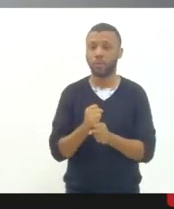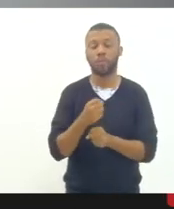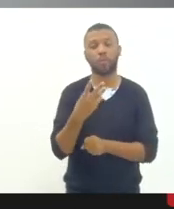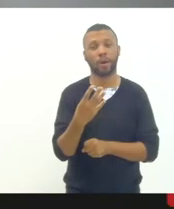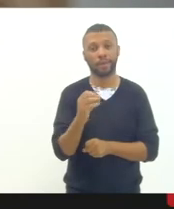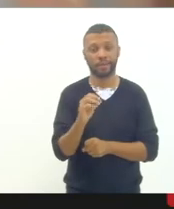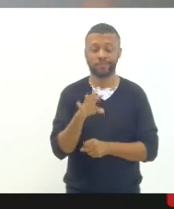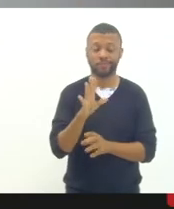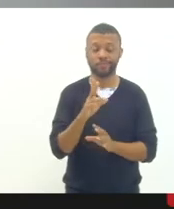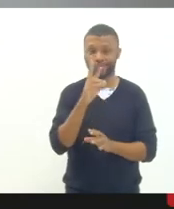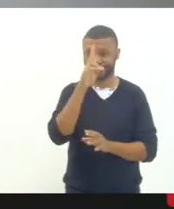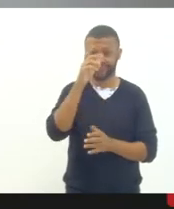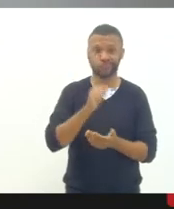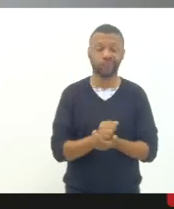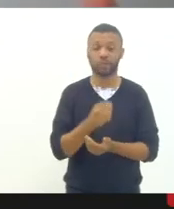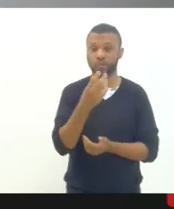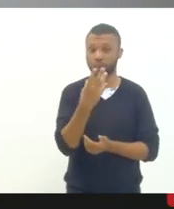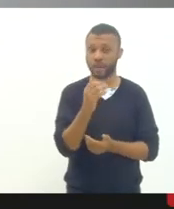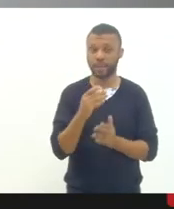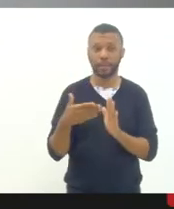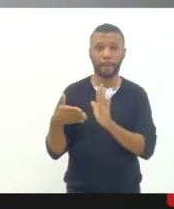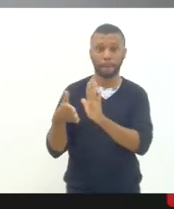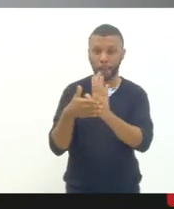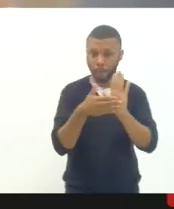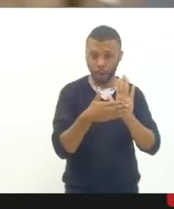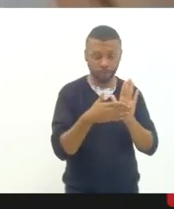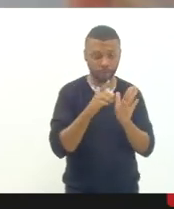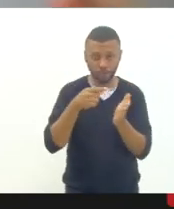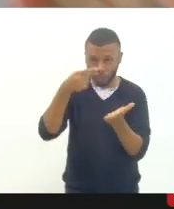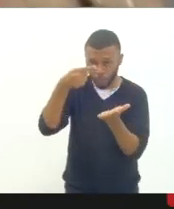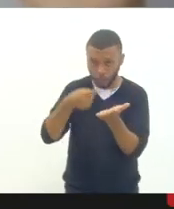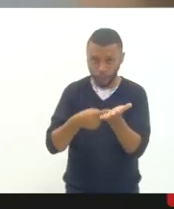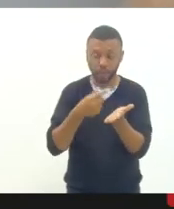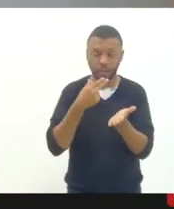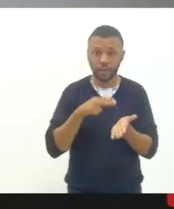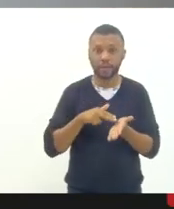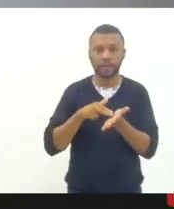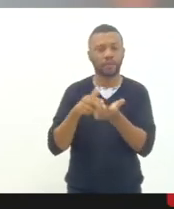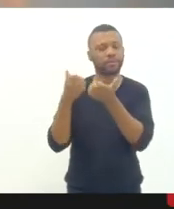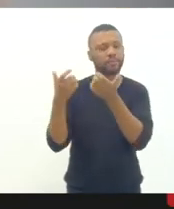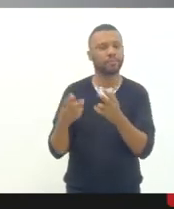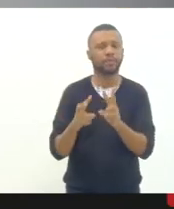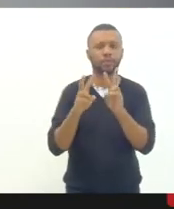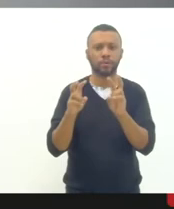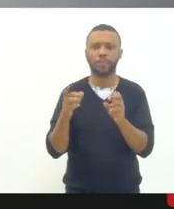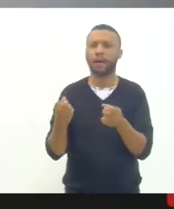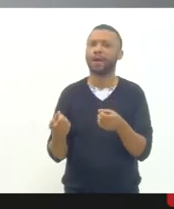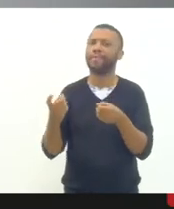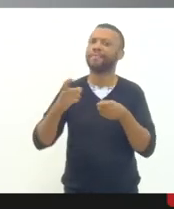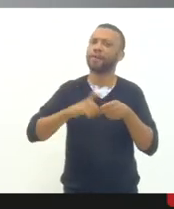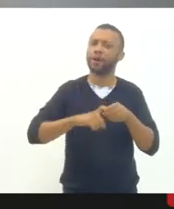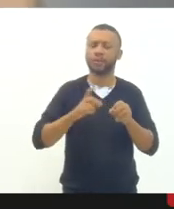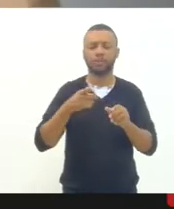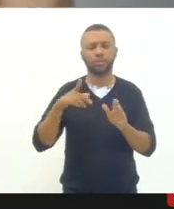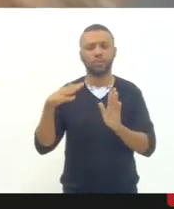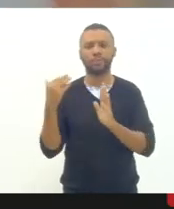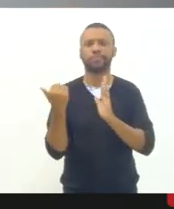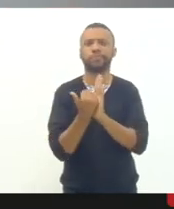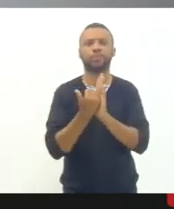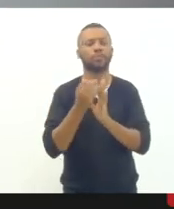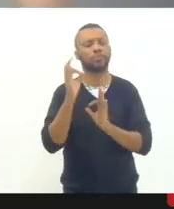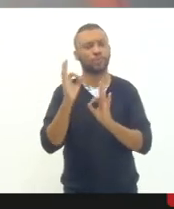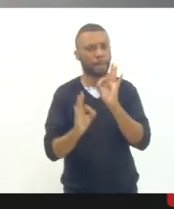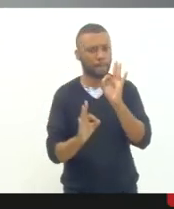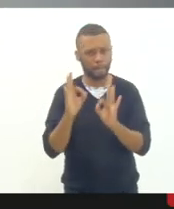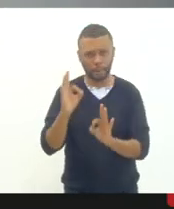40 metas 40 propostas para esse compromisso da carta a primeira delas diz respeito ao retomada do cumprimento dos planos e